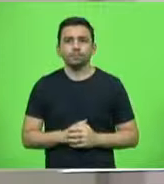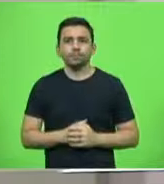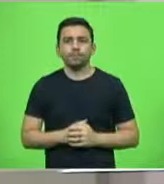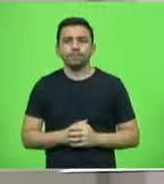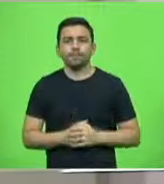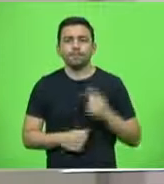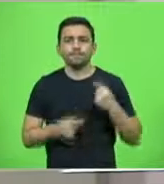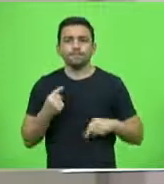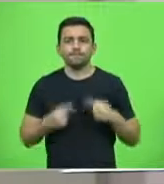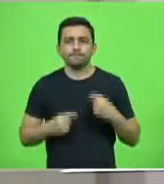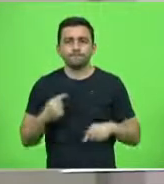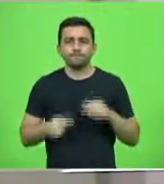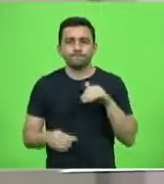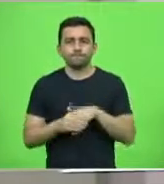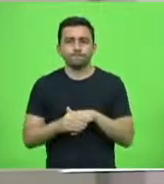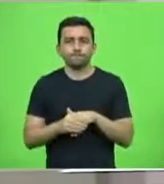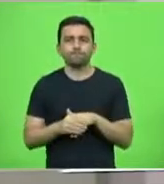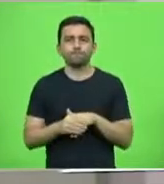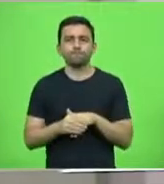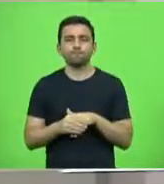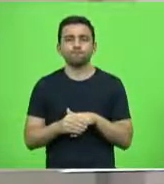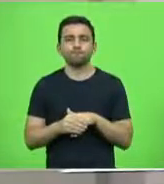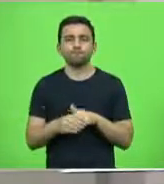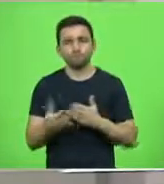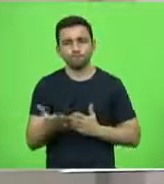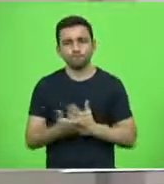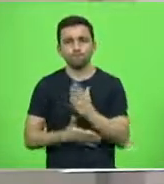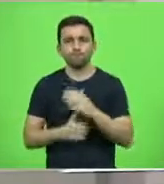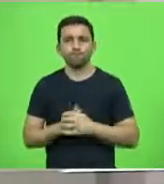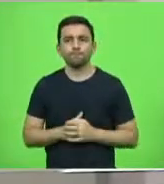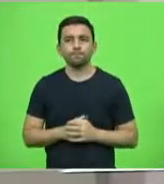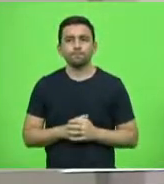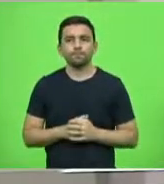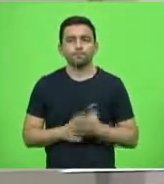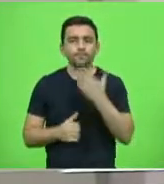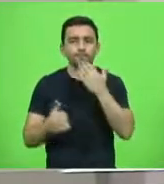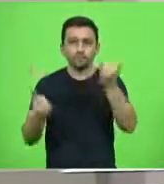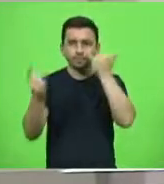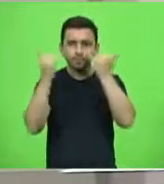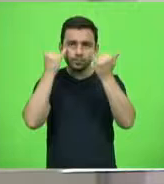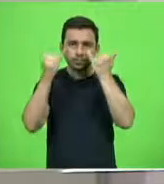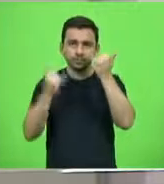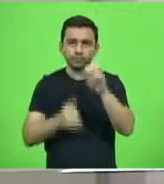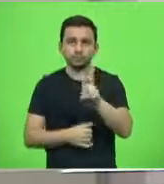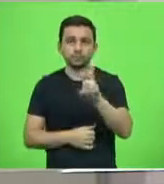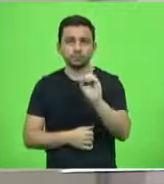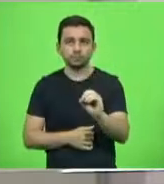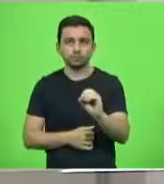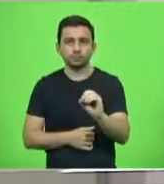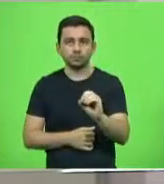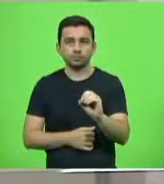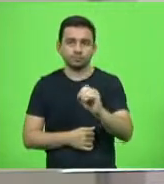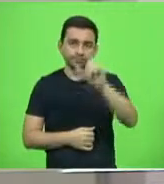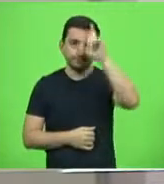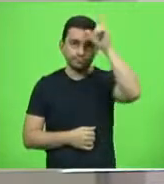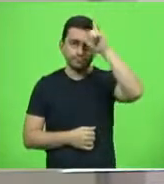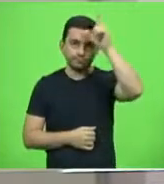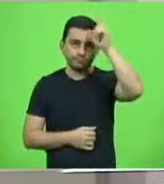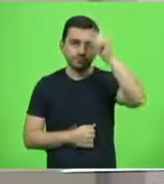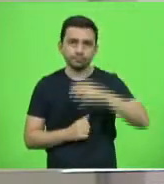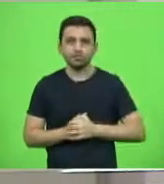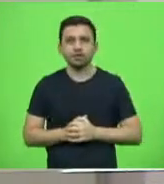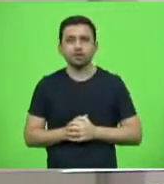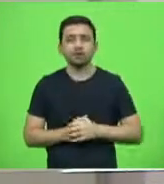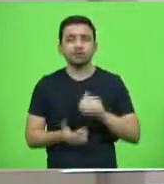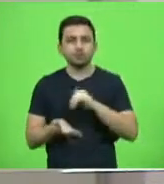Em discussão, em votação, aprovado. Pedido de informação 50, deputado Sargento Lima, solicitando